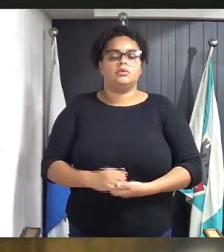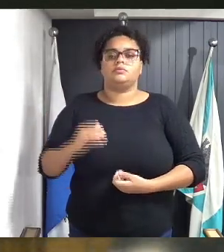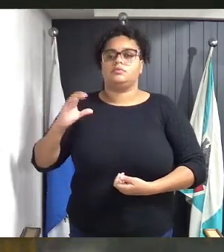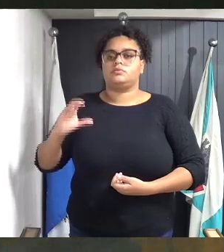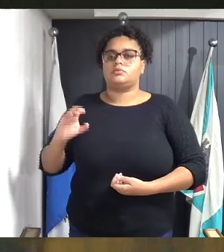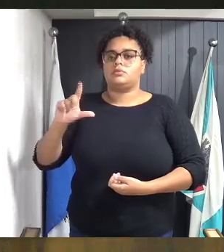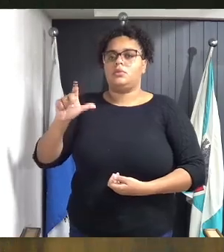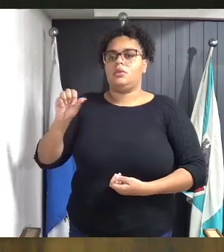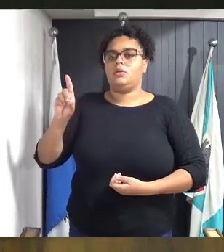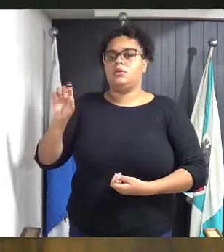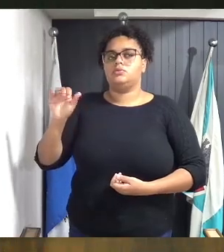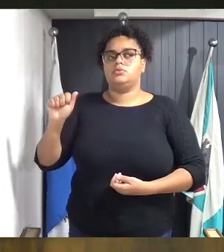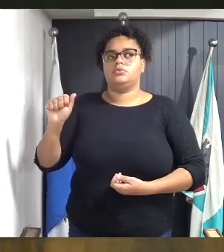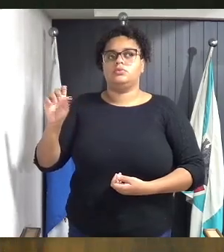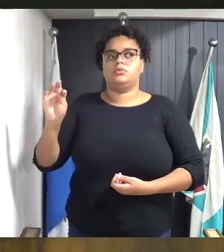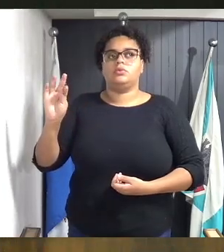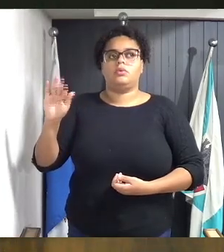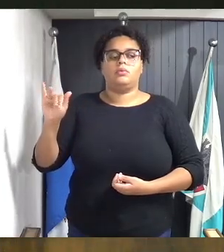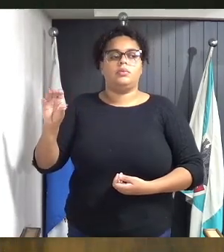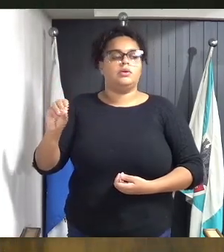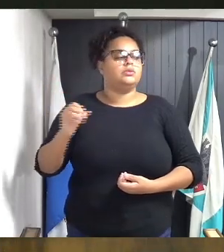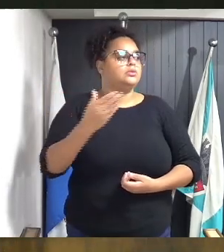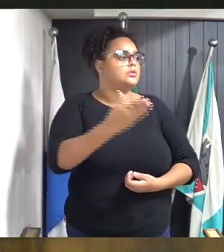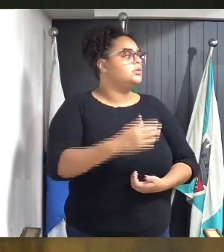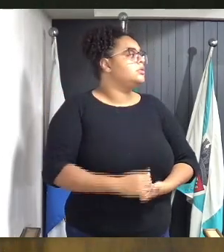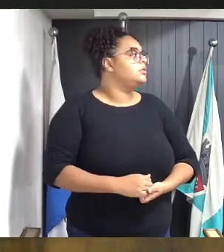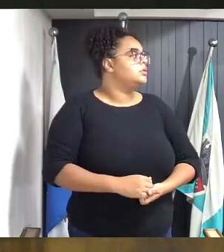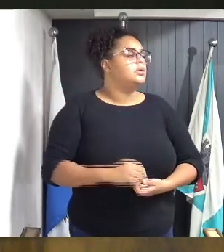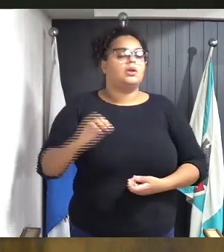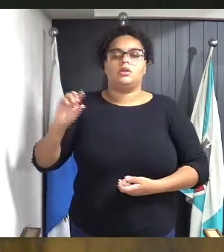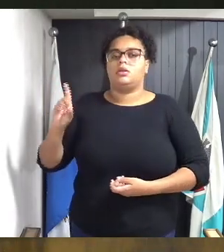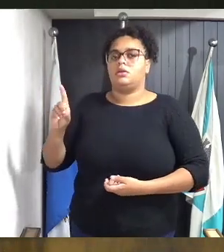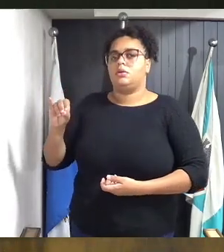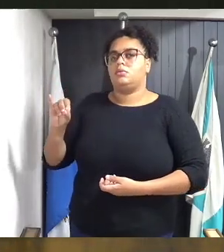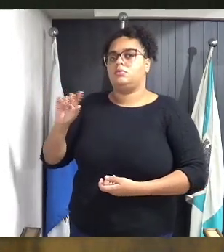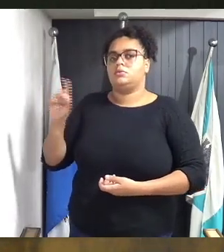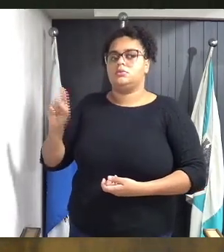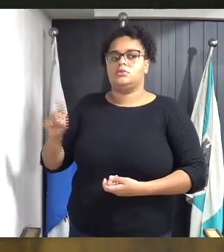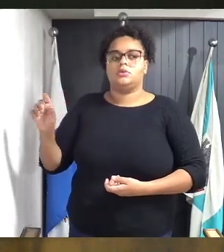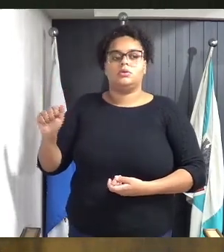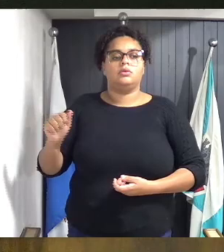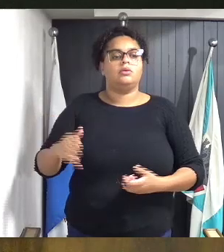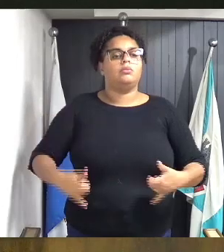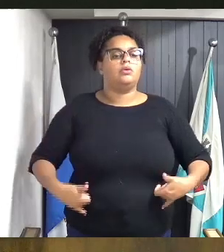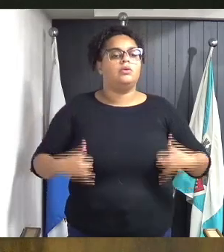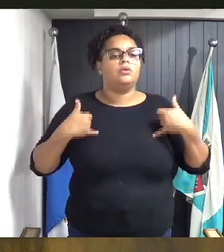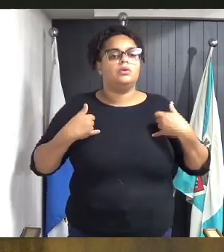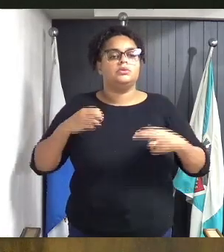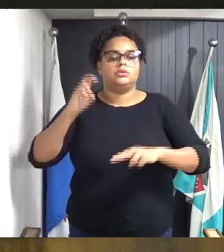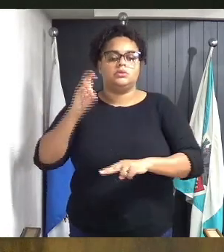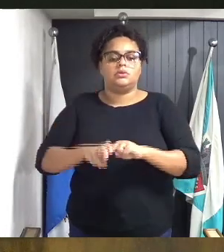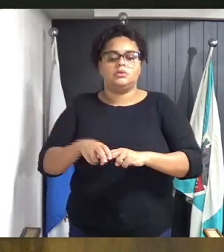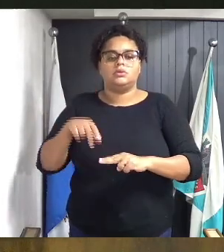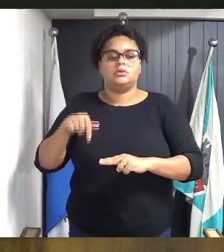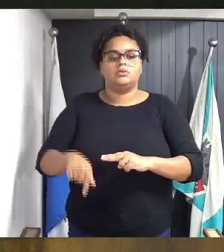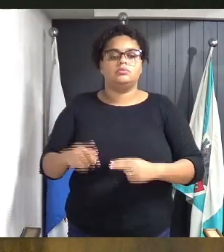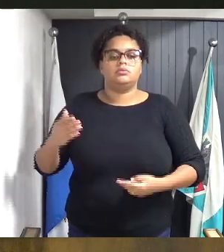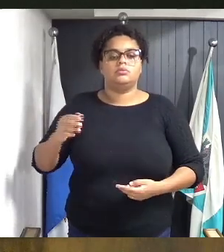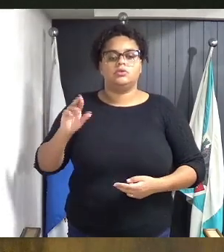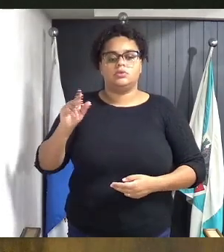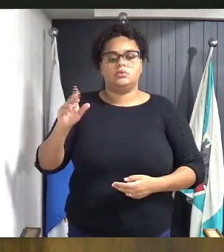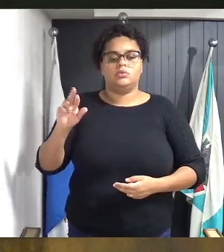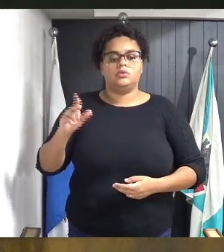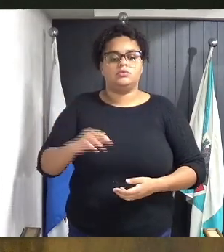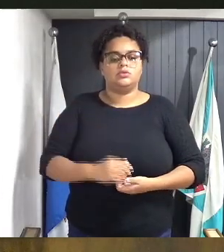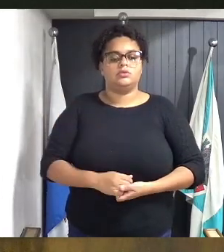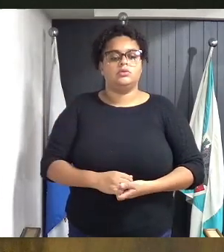Tomás, meu Deus, primeira secretária, Deusa de Oliveira. Ah, é uma honra estar aqui com os meus irmãos